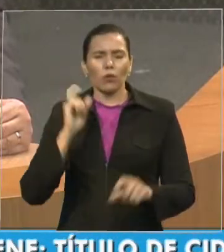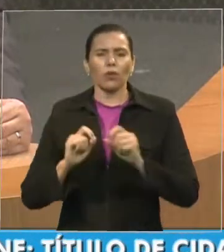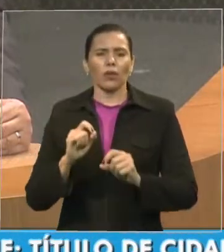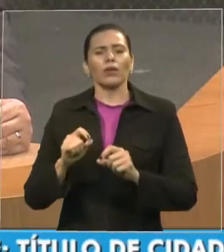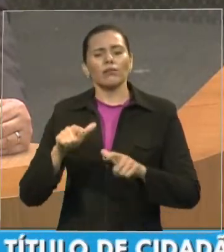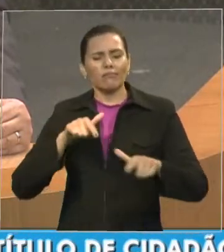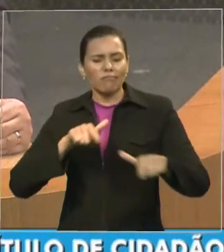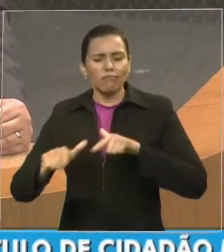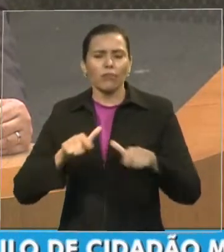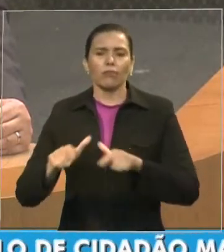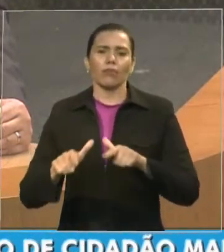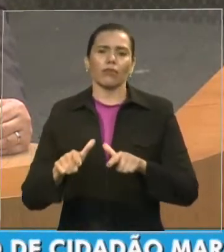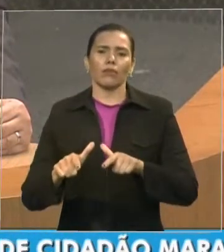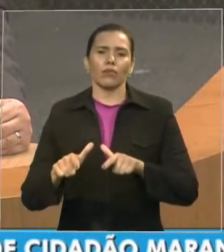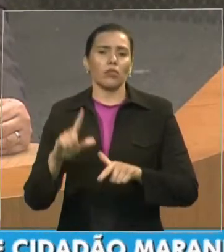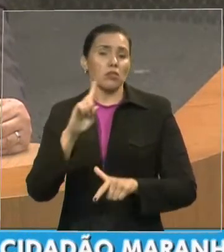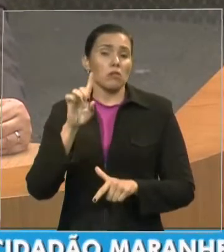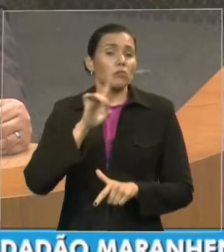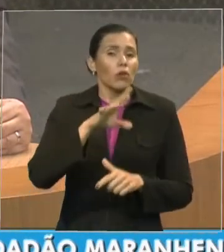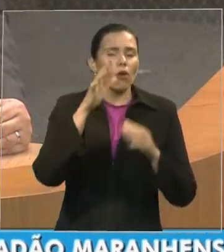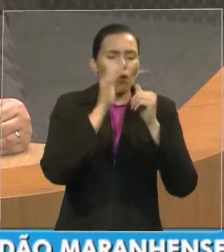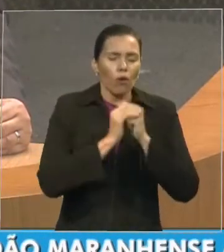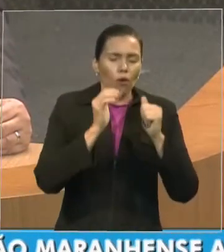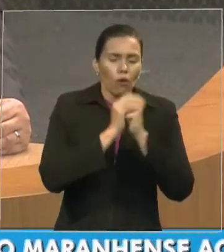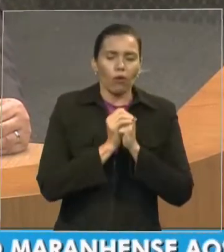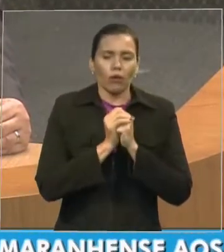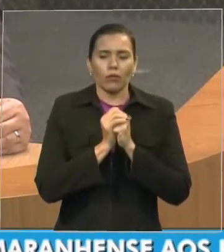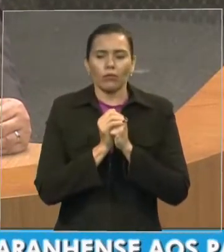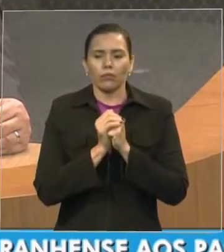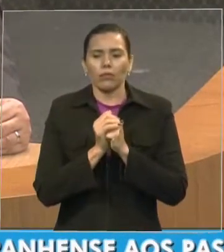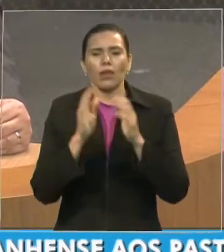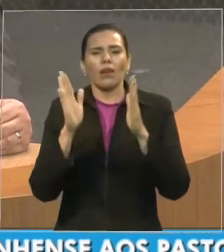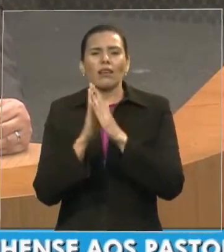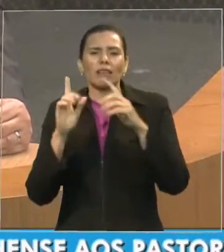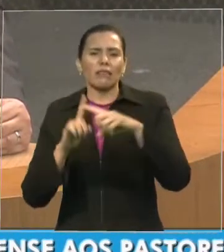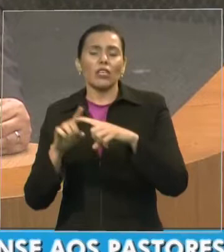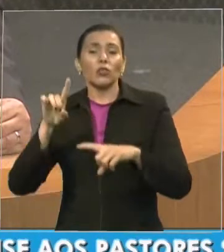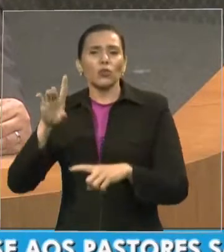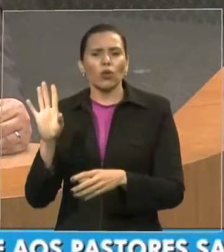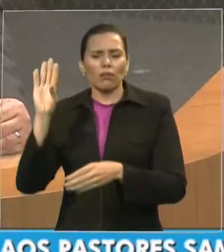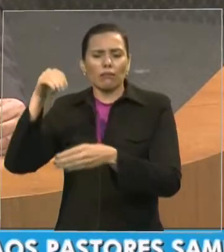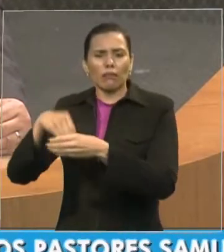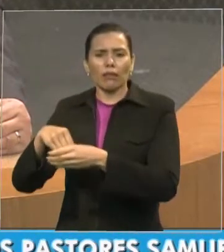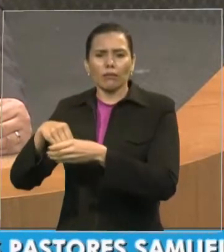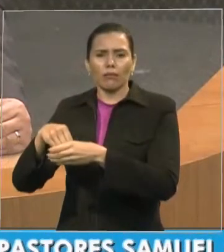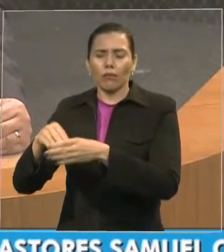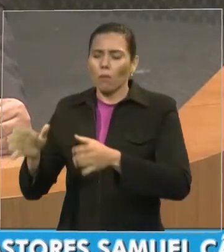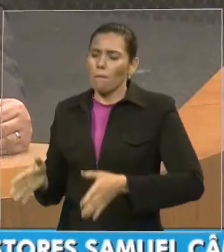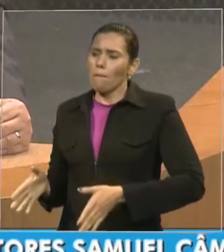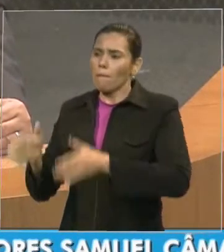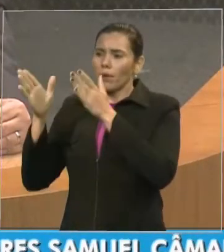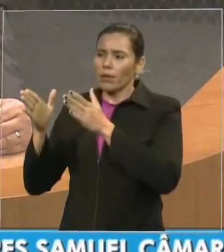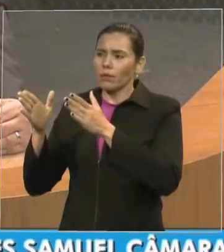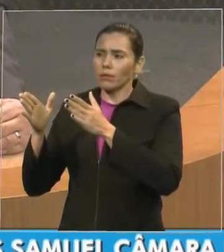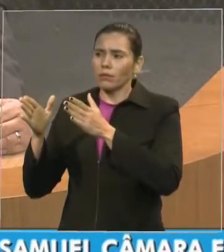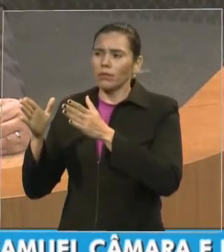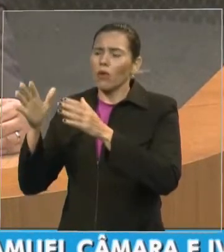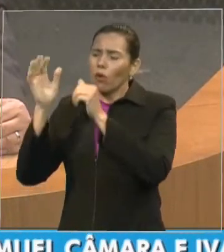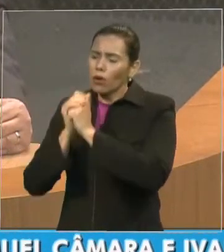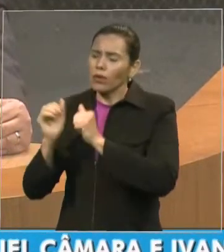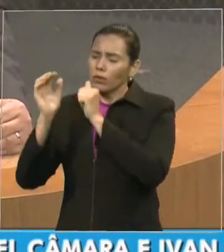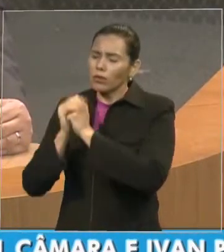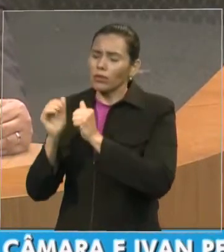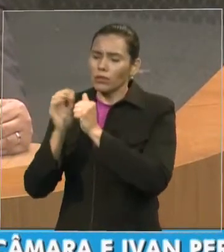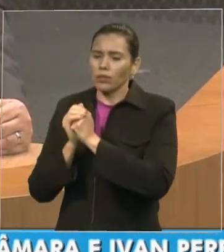de que a nossa igreja não seja uma igreja circunscrita a quatro paredes nem orando e trabalhando por um futuro como